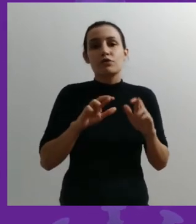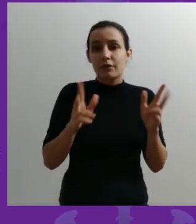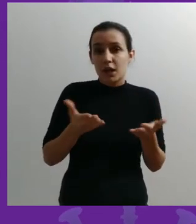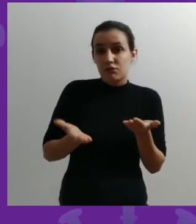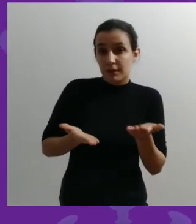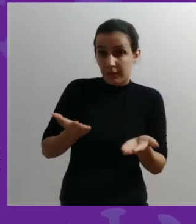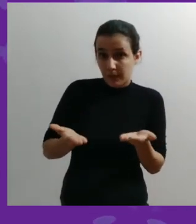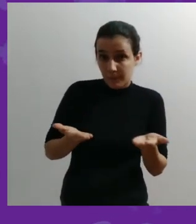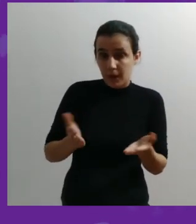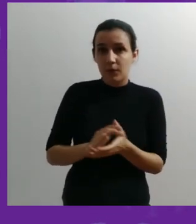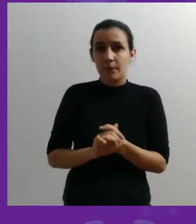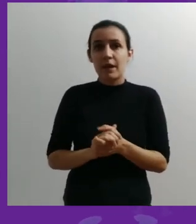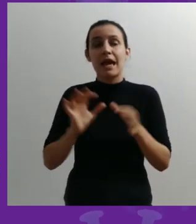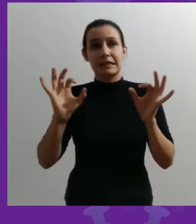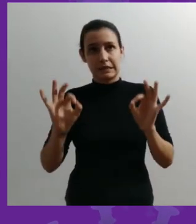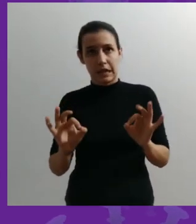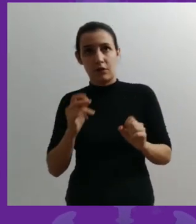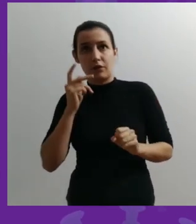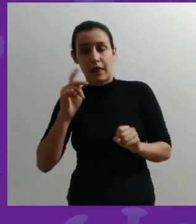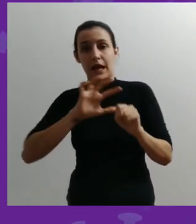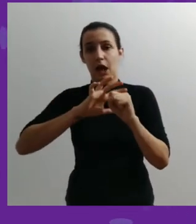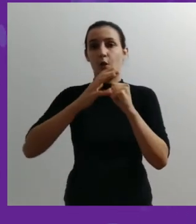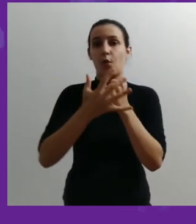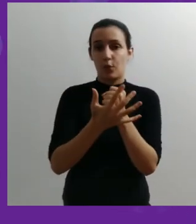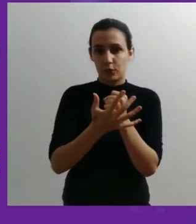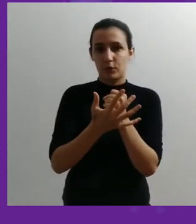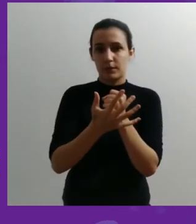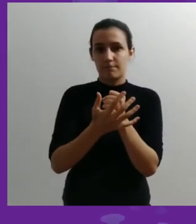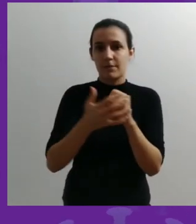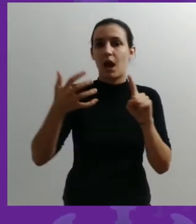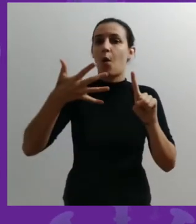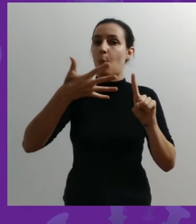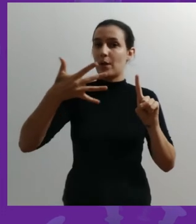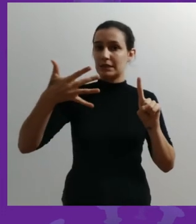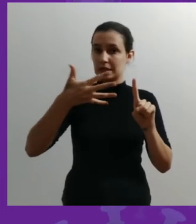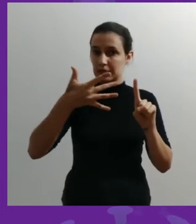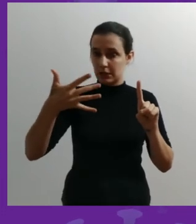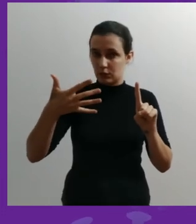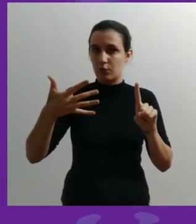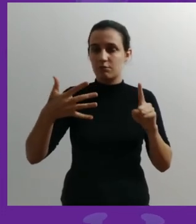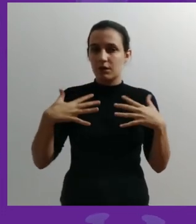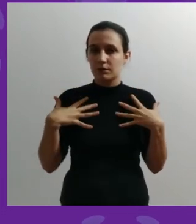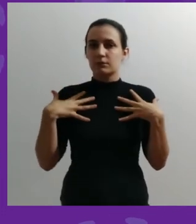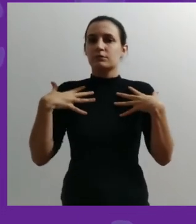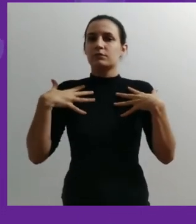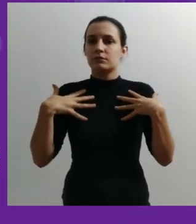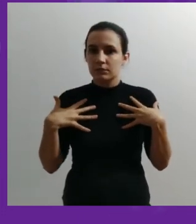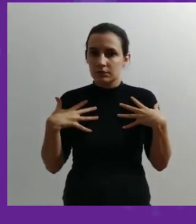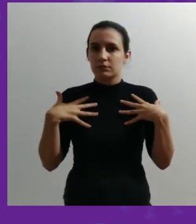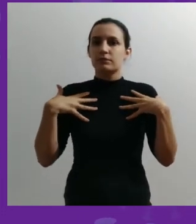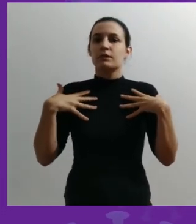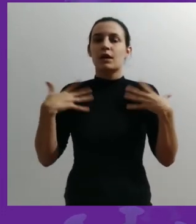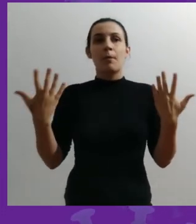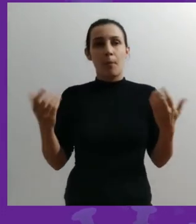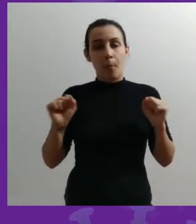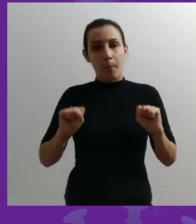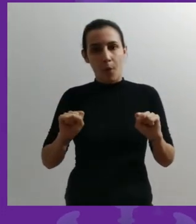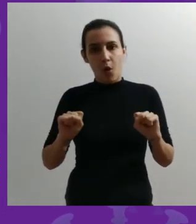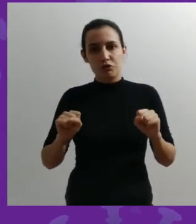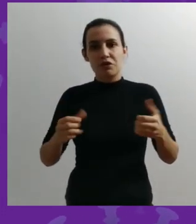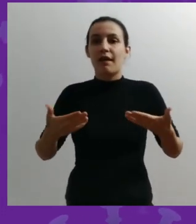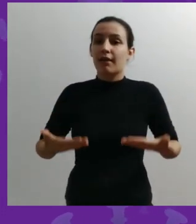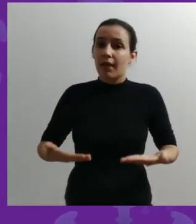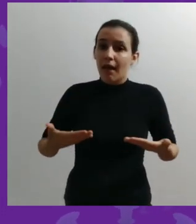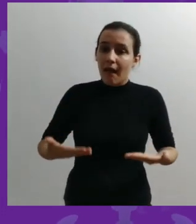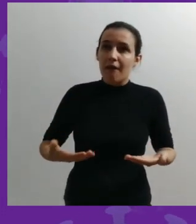Então, eu penso que é correto chamar a COVID de uma síndrome respiratória, que pode ser uma síndrome respiratória